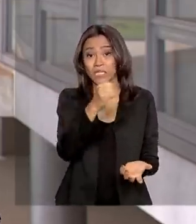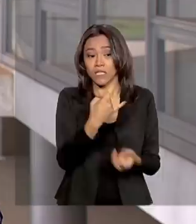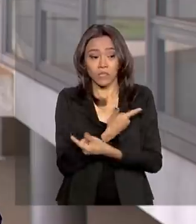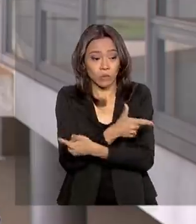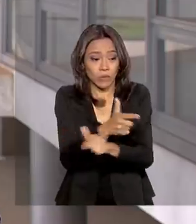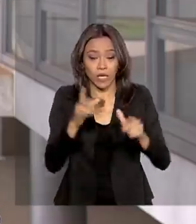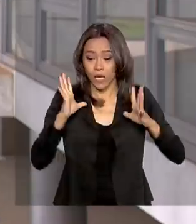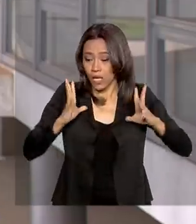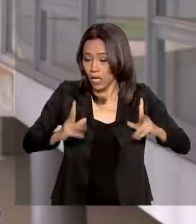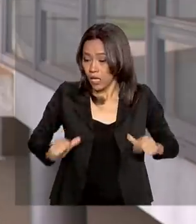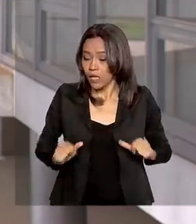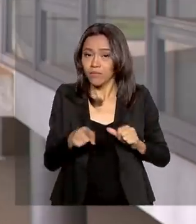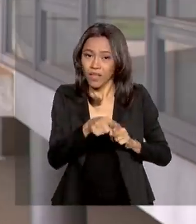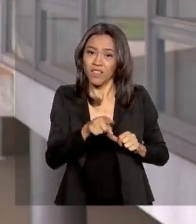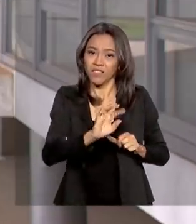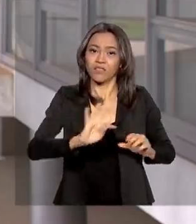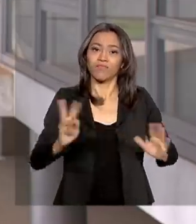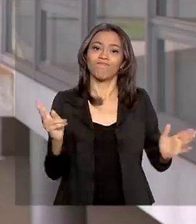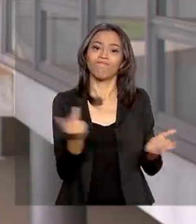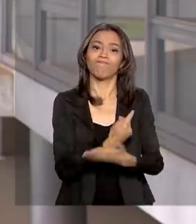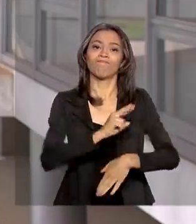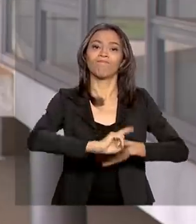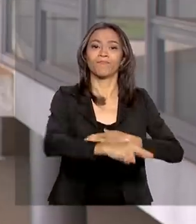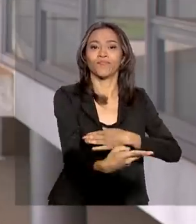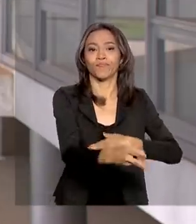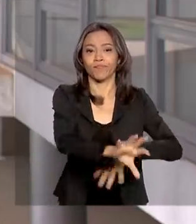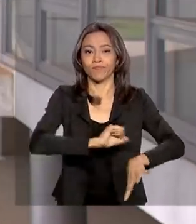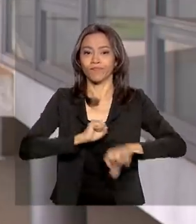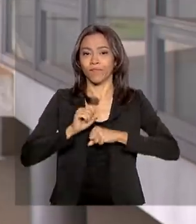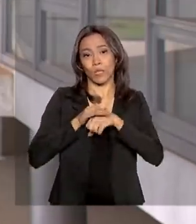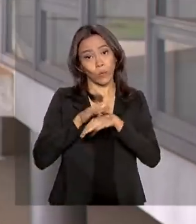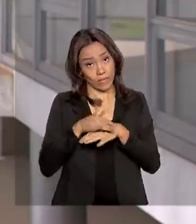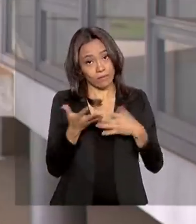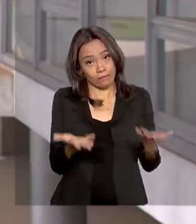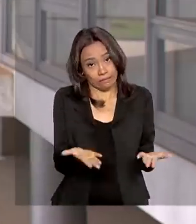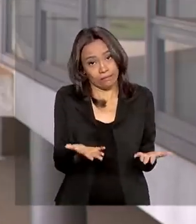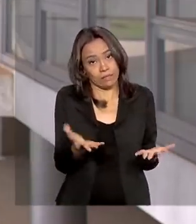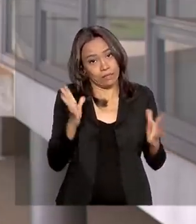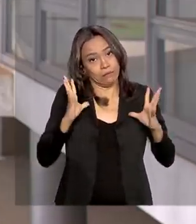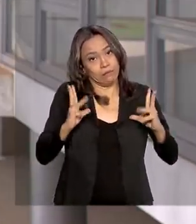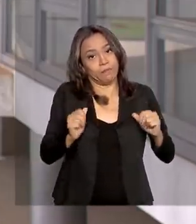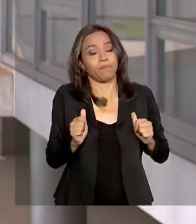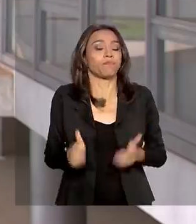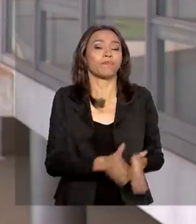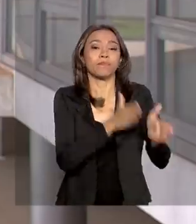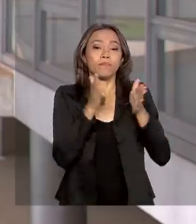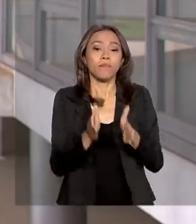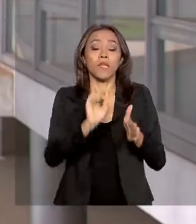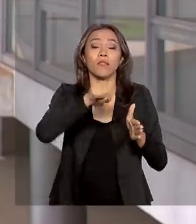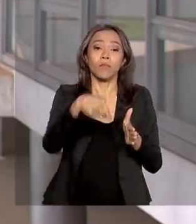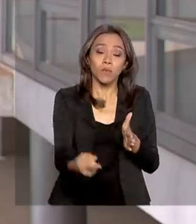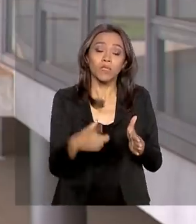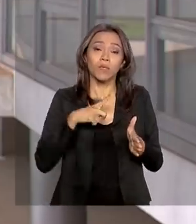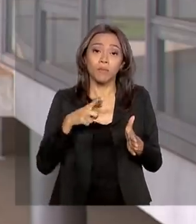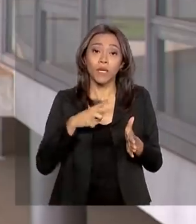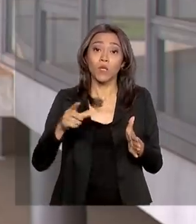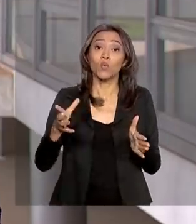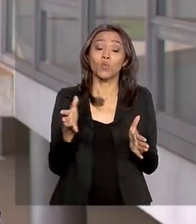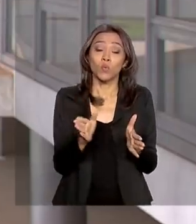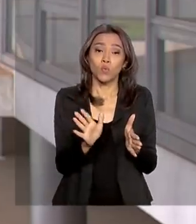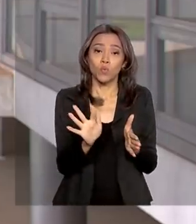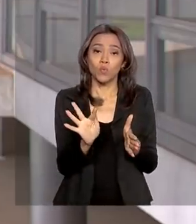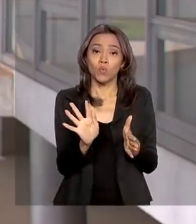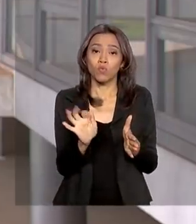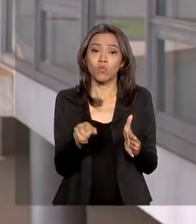muitas doenças. No fim de novembro, foi publicado um decreto presidencial instituindo o Fundo de Coleta Coletiva, que tem ali